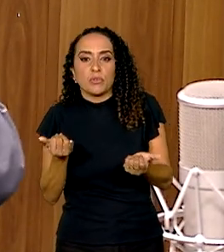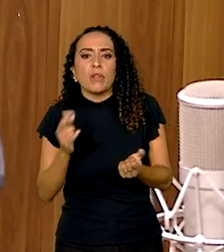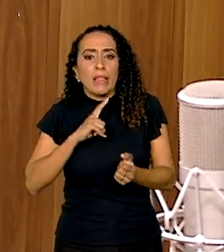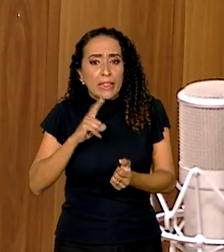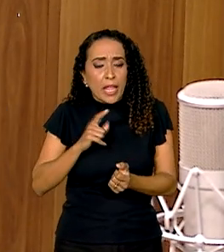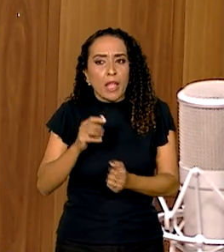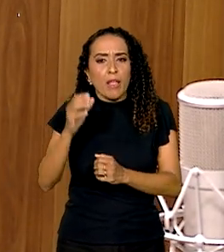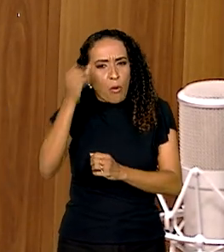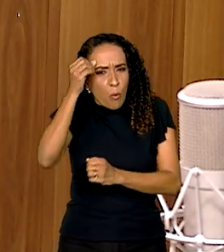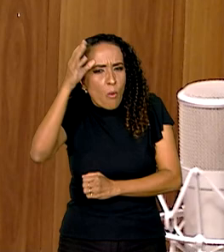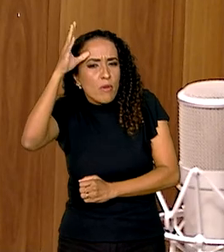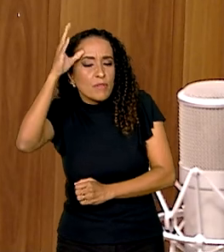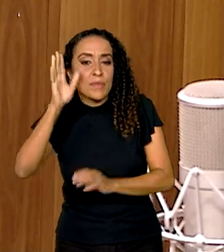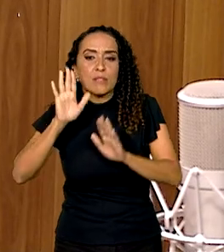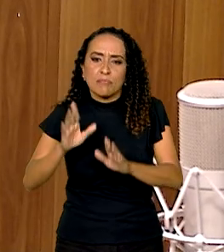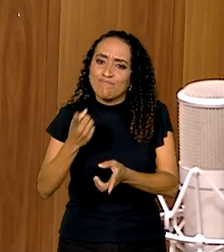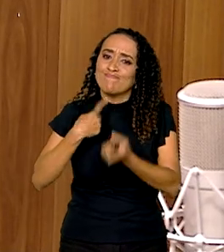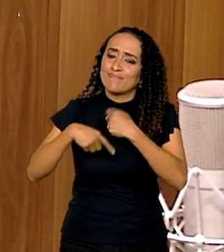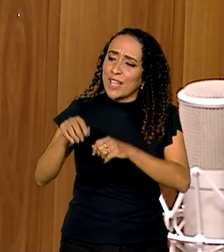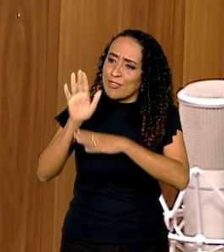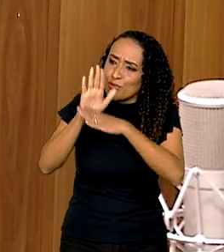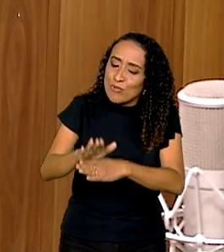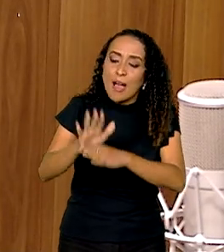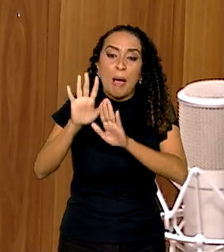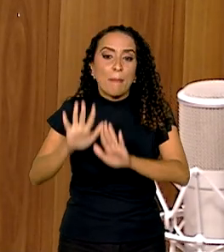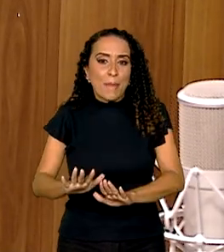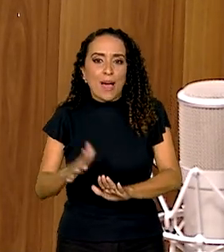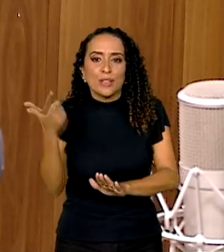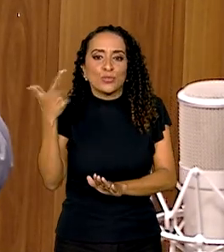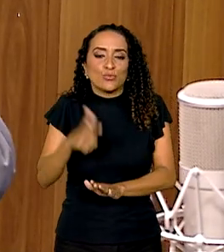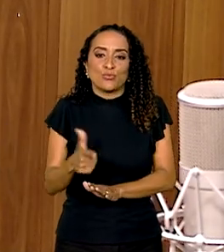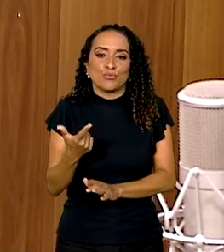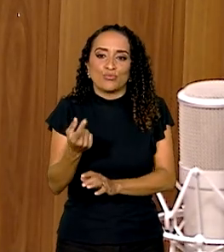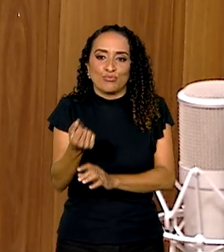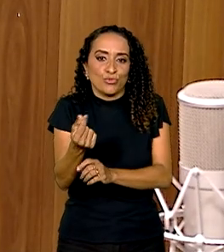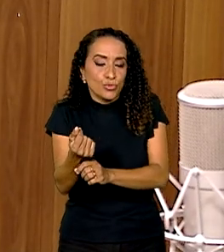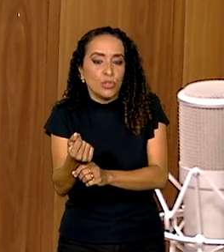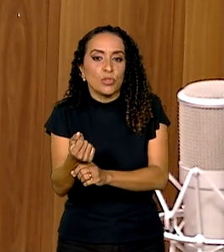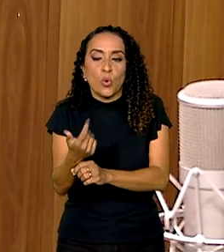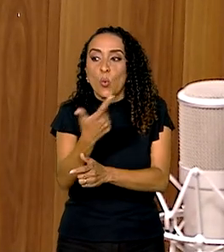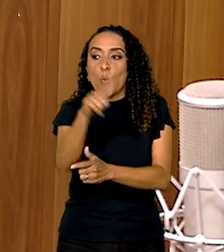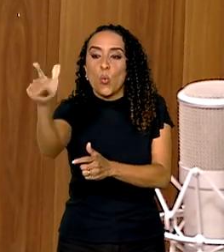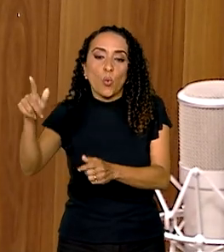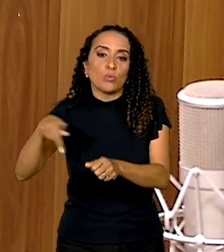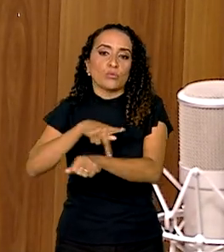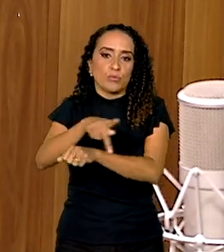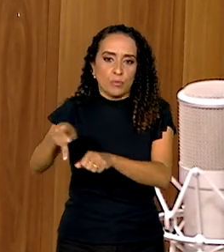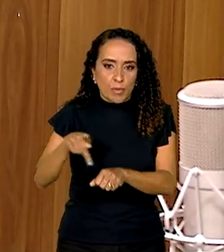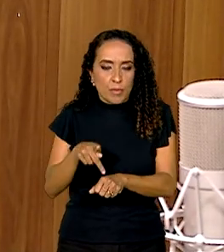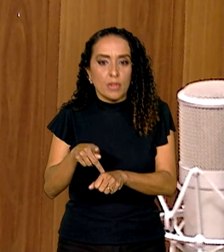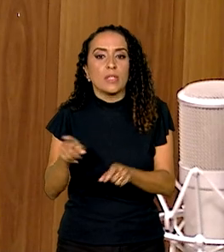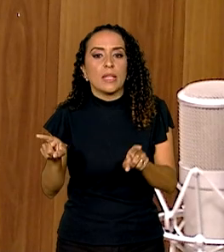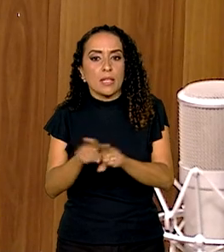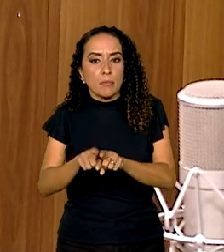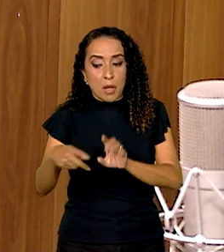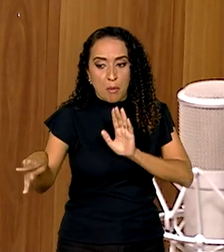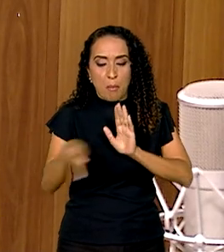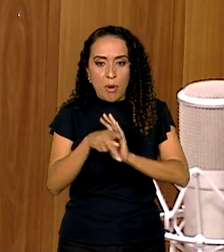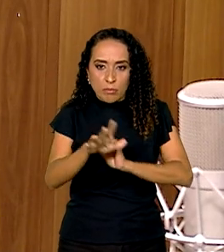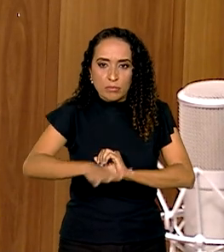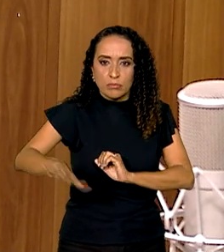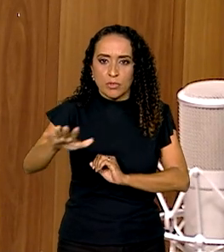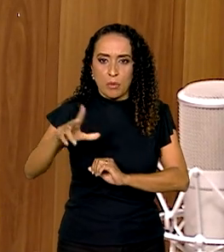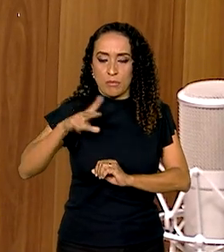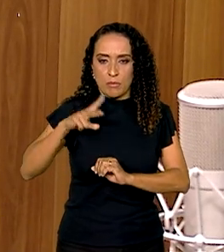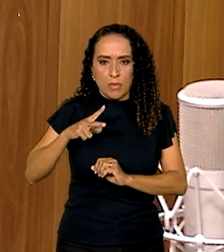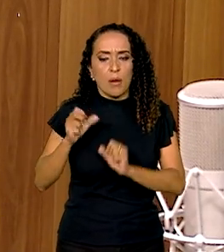tem conhecimento, tem vontade de ajudar, mas não tem a condição os outros países e também o próprio setor privado